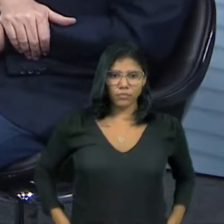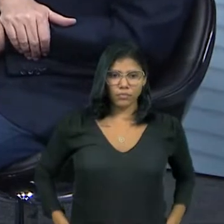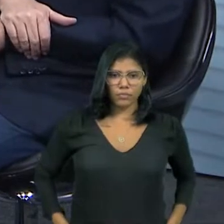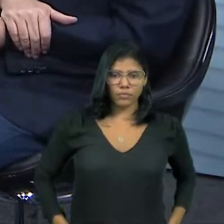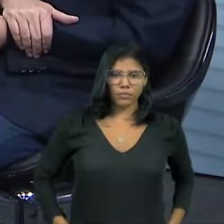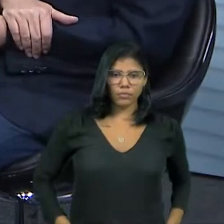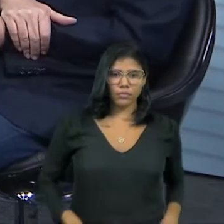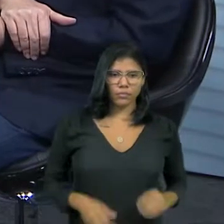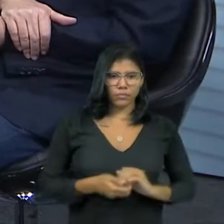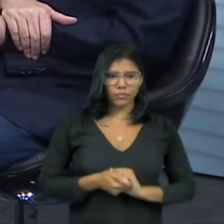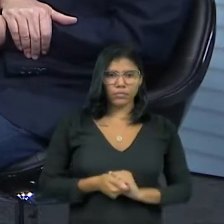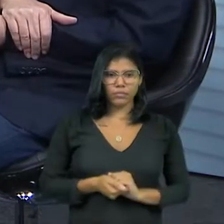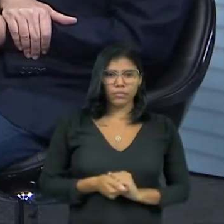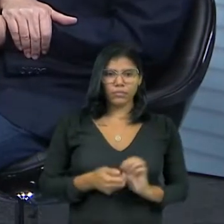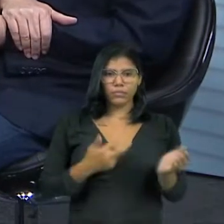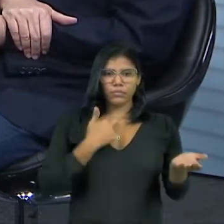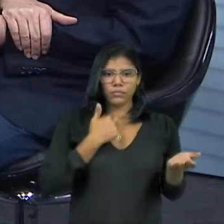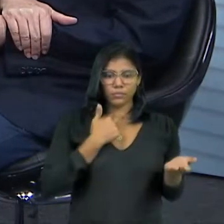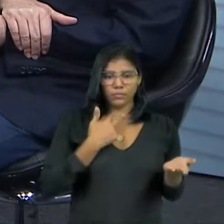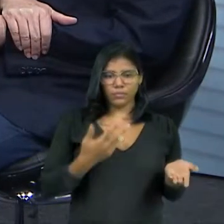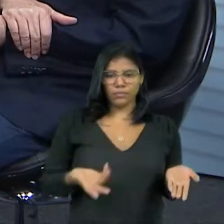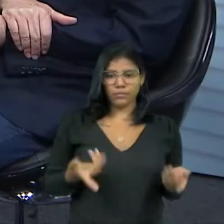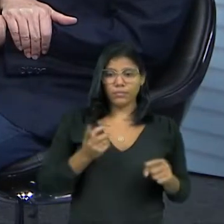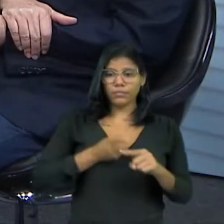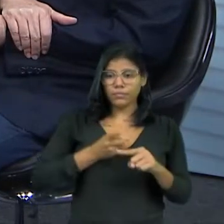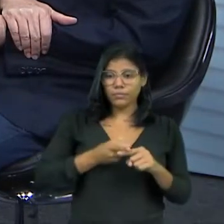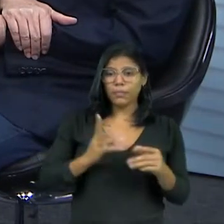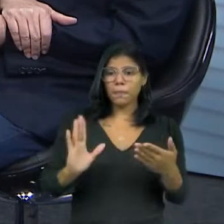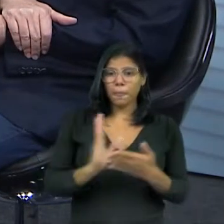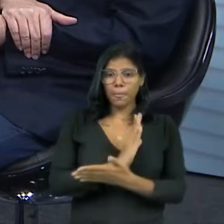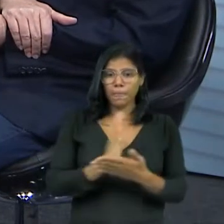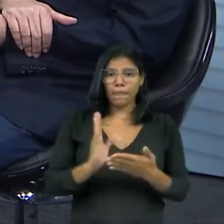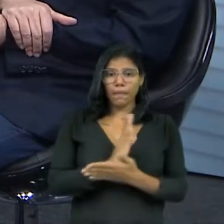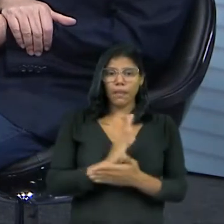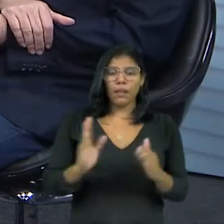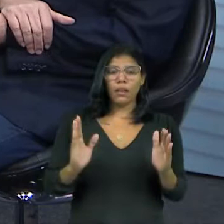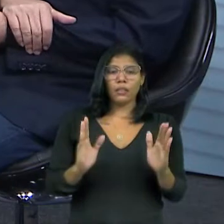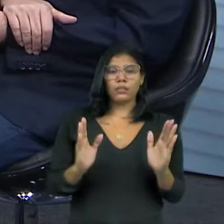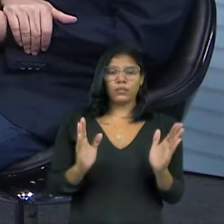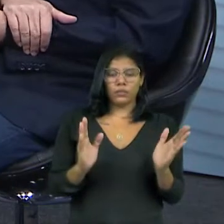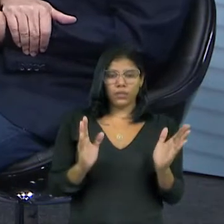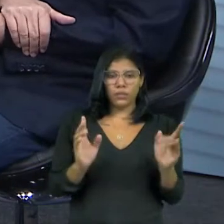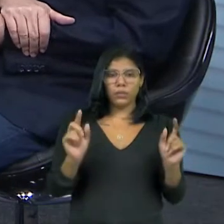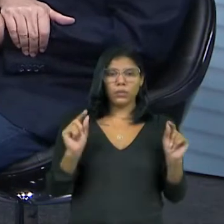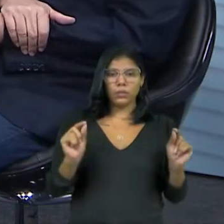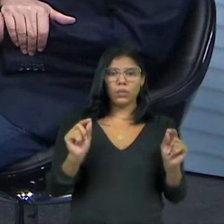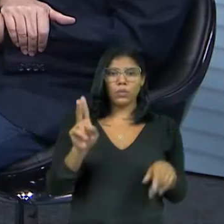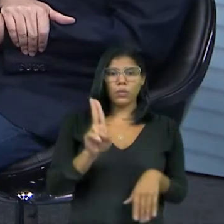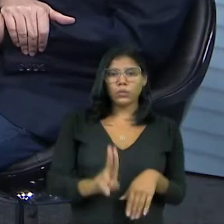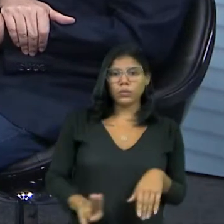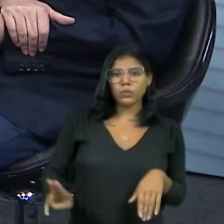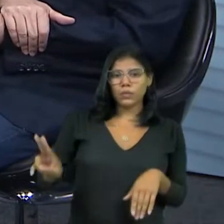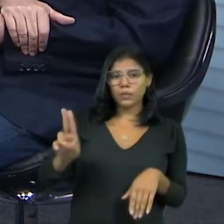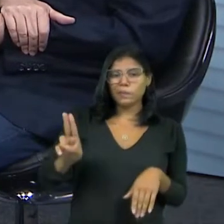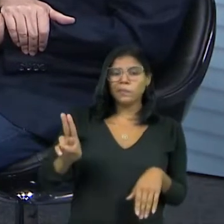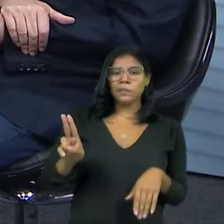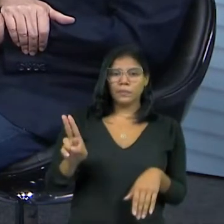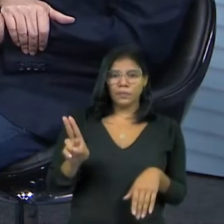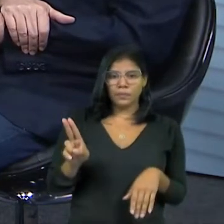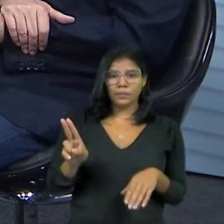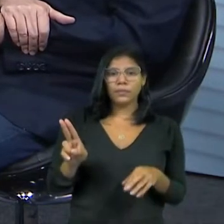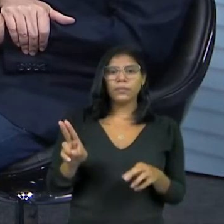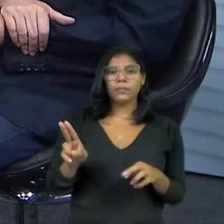é. Sim. Não pode. É porque, na verdade, o abuso do poder econômico, às vezes, está relacionado com o abuso de autoridade, né? Utilizar e mais a